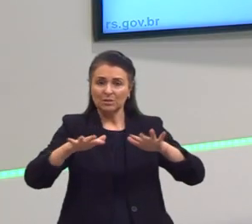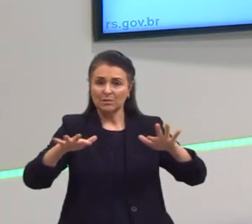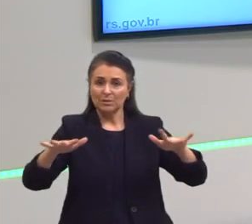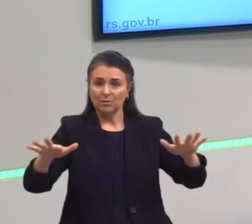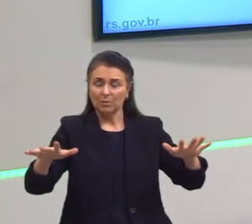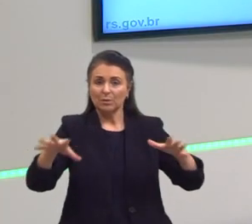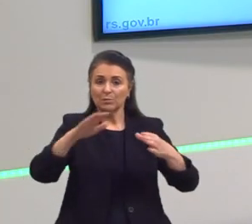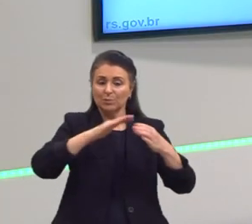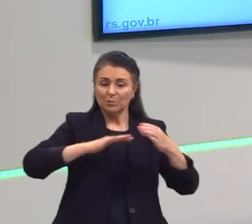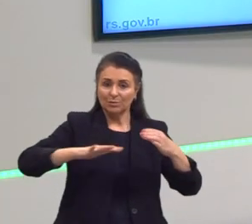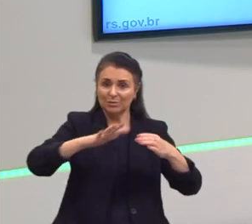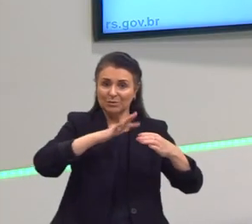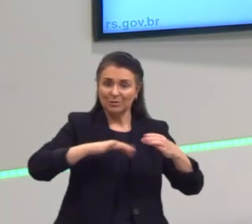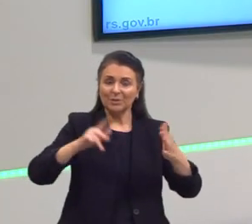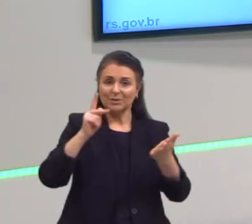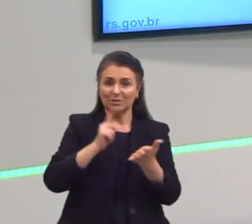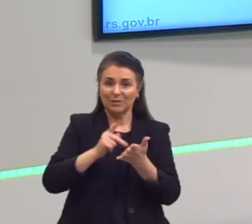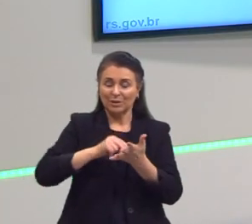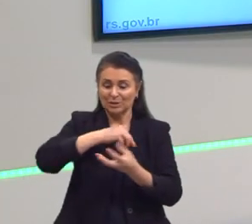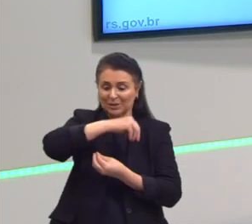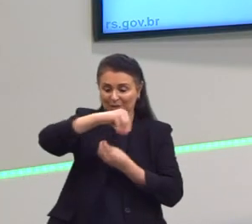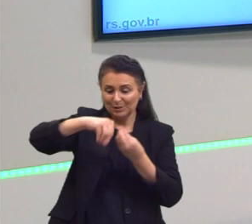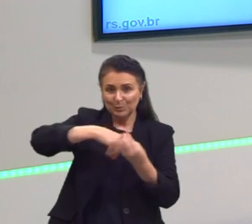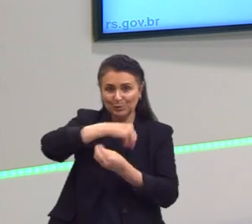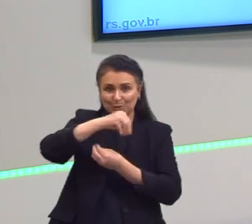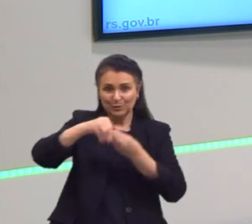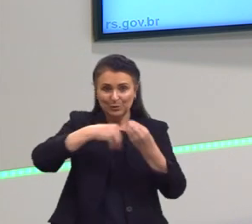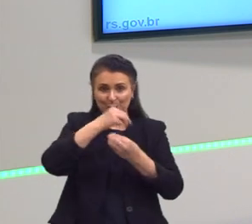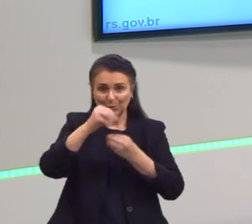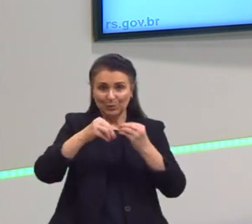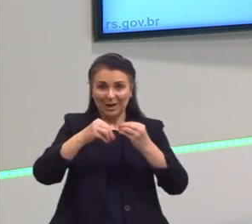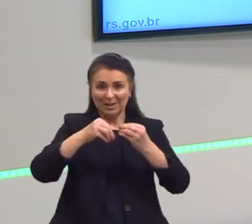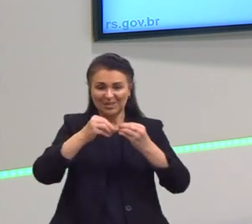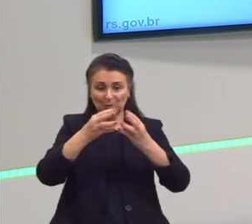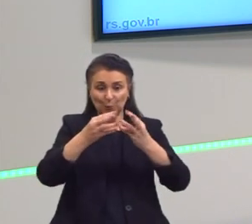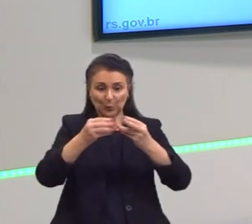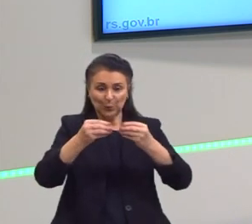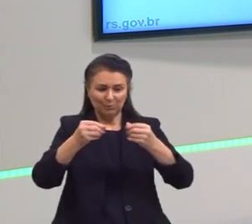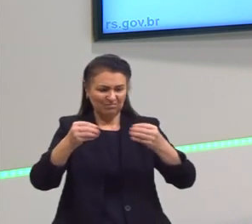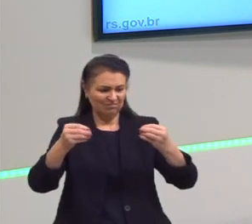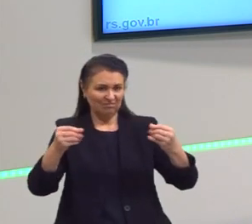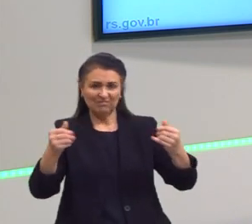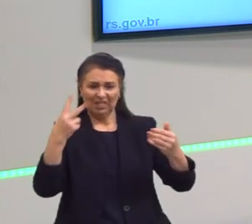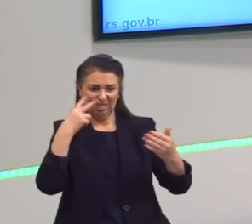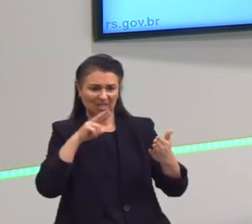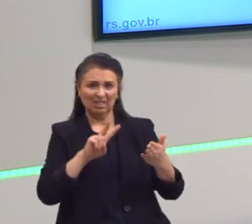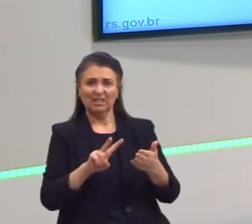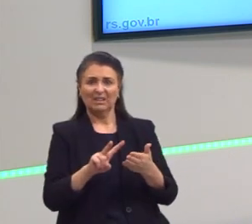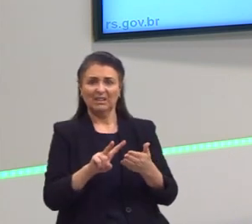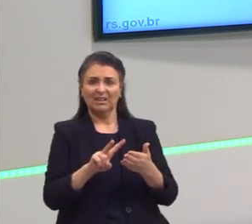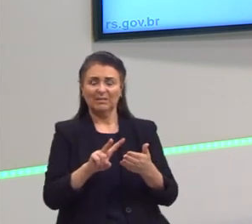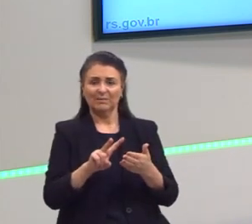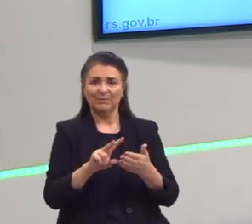soluções verdadeiras, das misturas homogêneas. Homogêneas. Então, por isso essa nomenclatura. Mas é soluções.